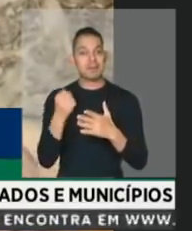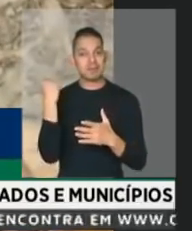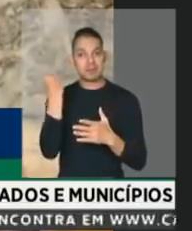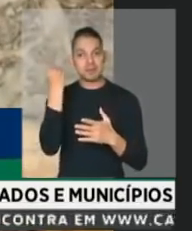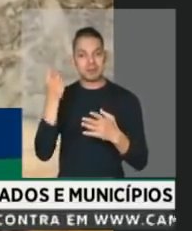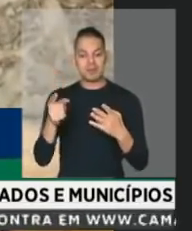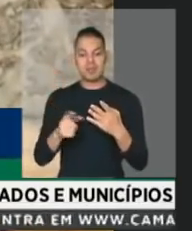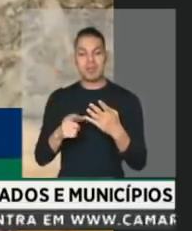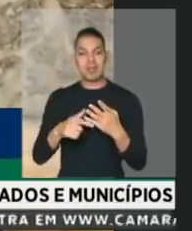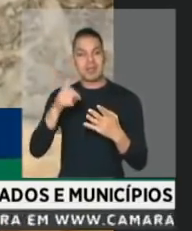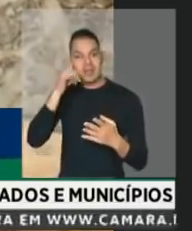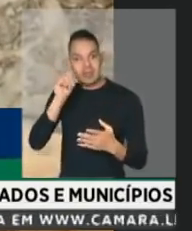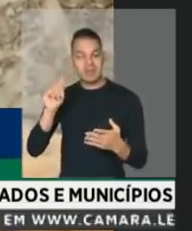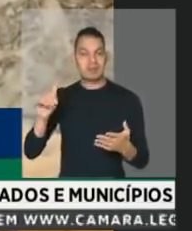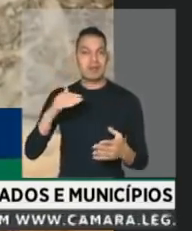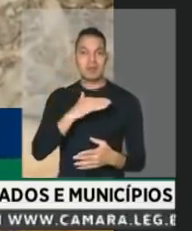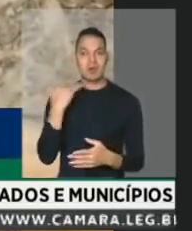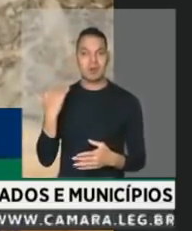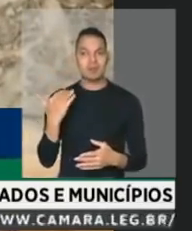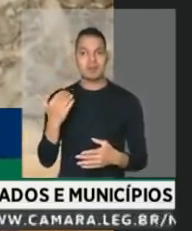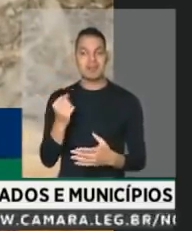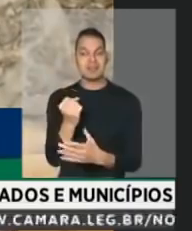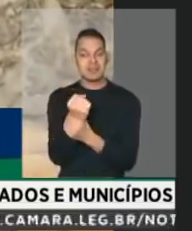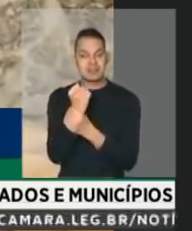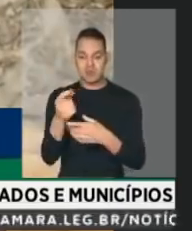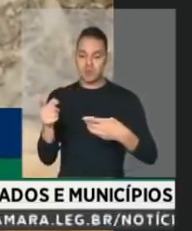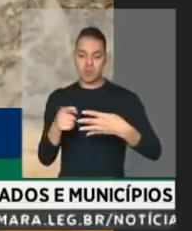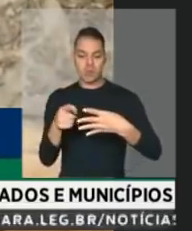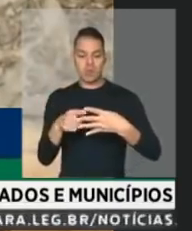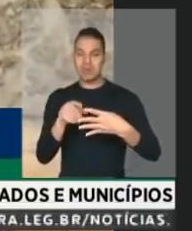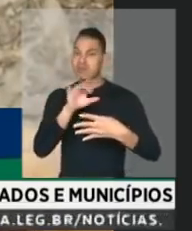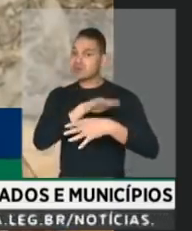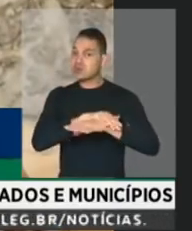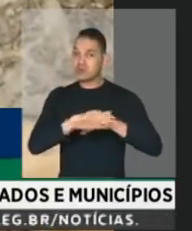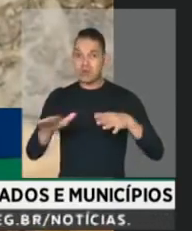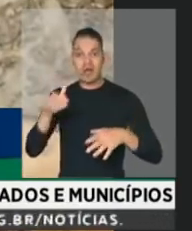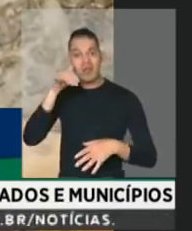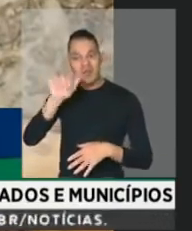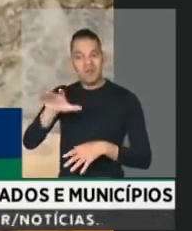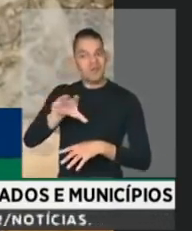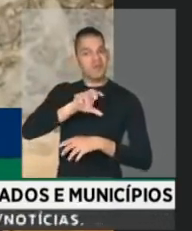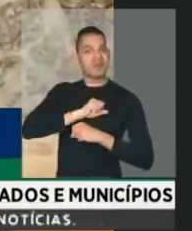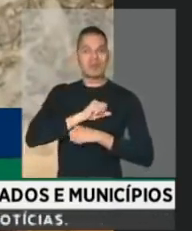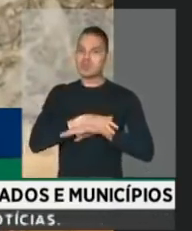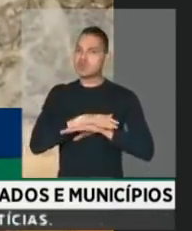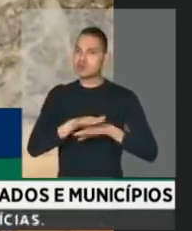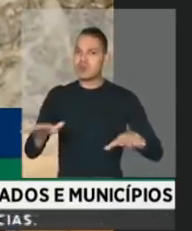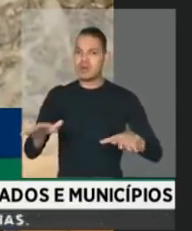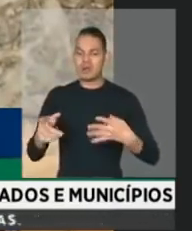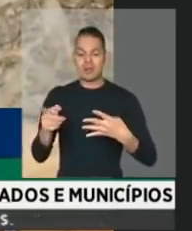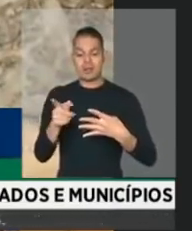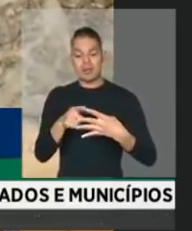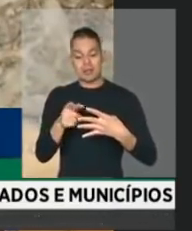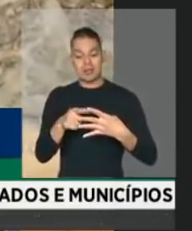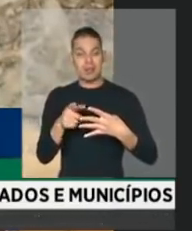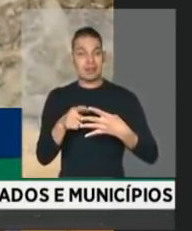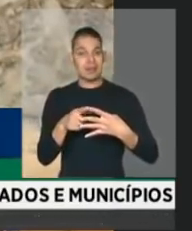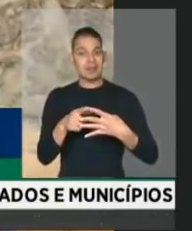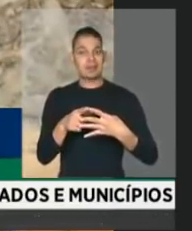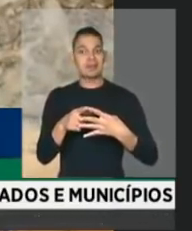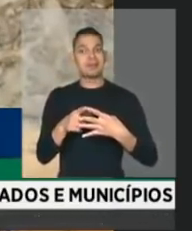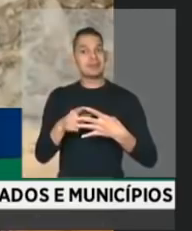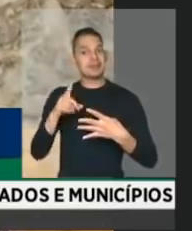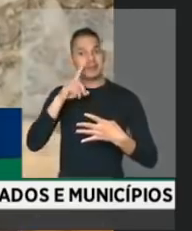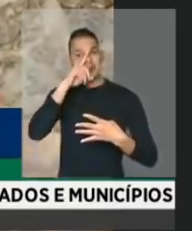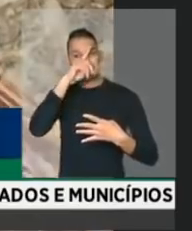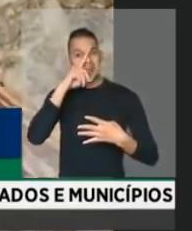e evitar a morte. Nós só temos segurança no primeiro estágio, que é evitar o contágio. E esse, inclusive, estamos sob